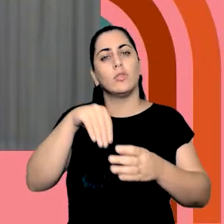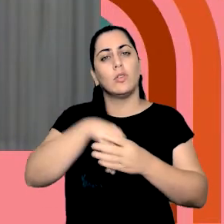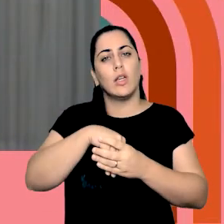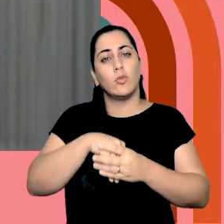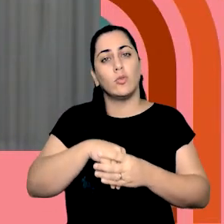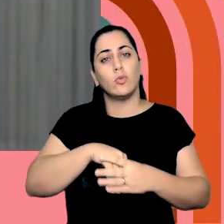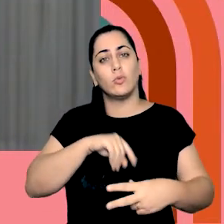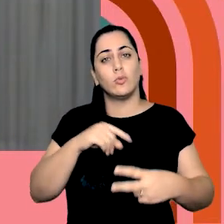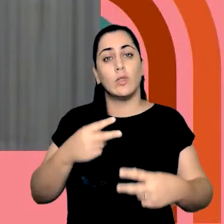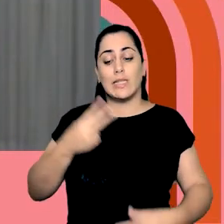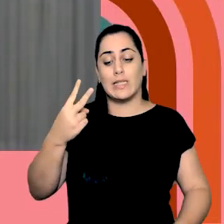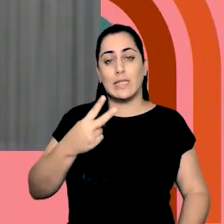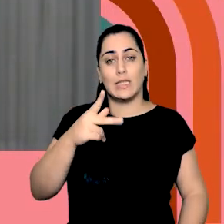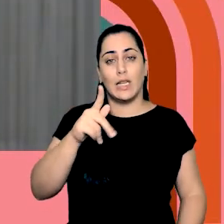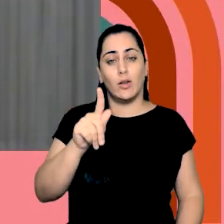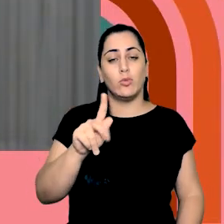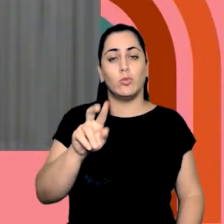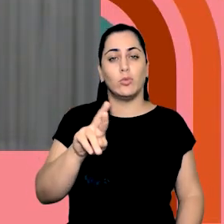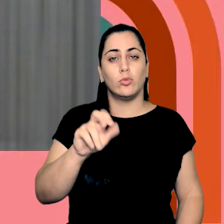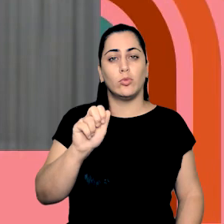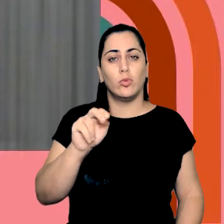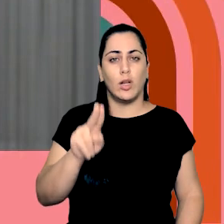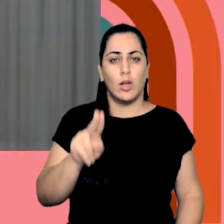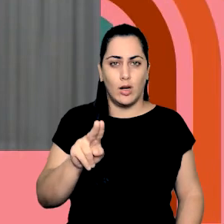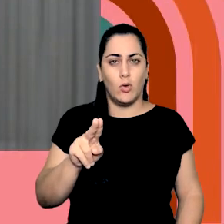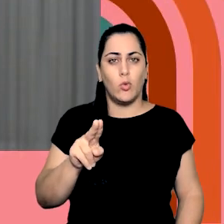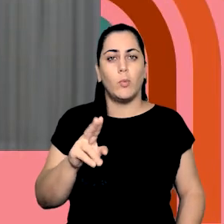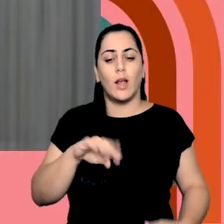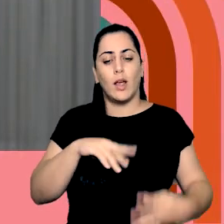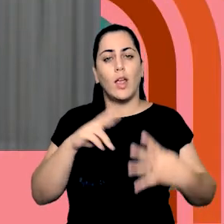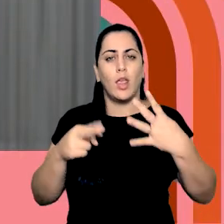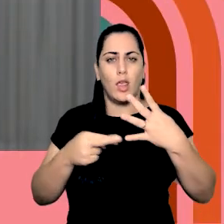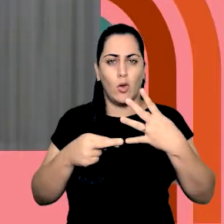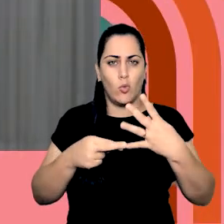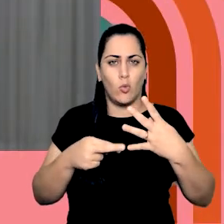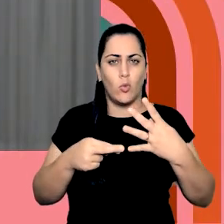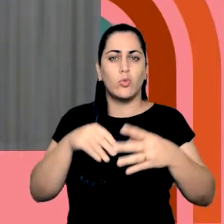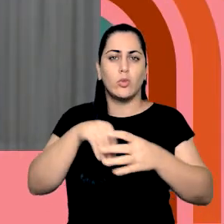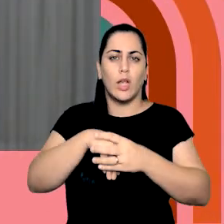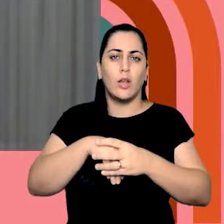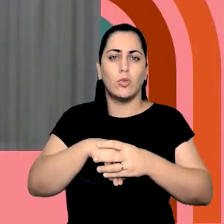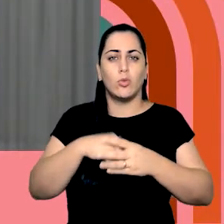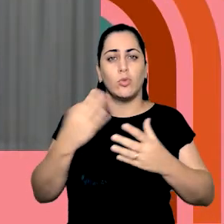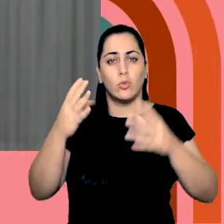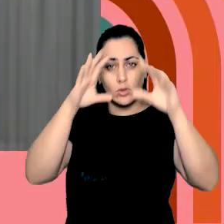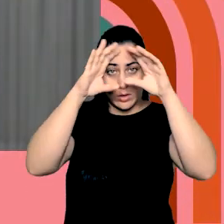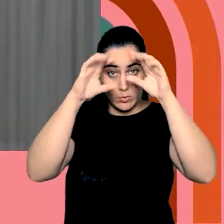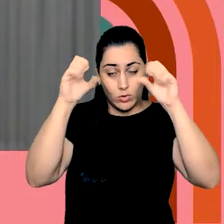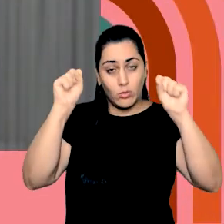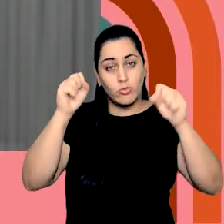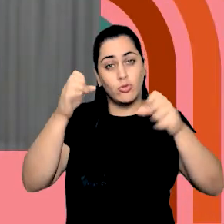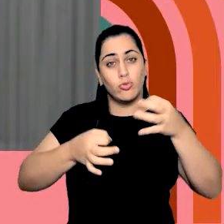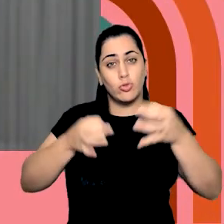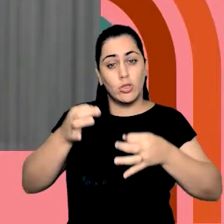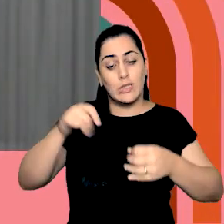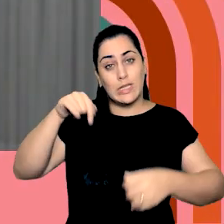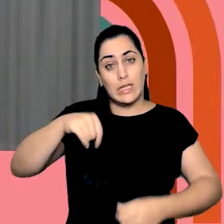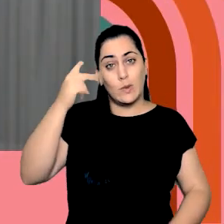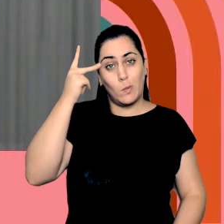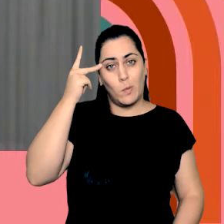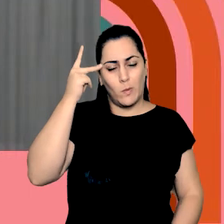no segundo grau, ou seja, em grau de recurso no Tribunal de Justiça, na Justiça de São Paulo.